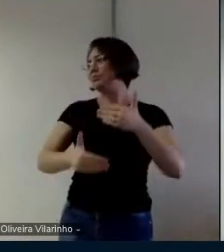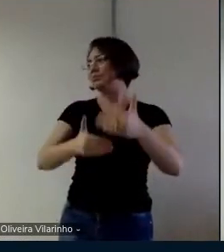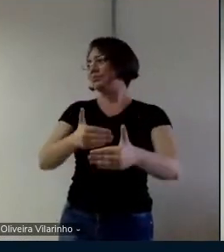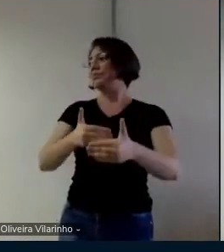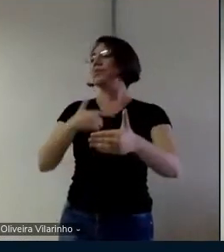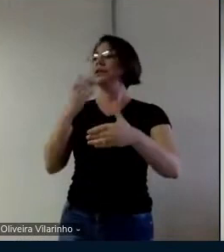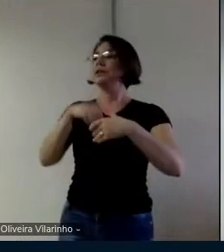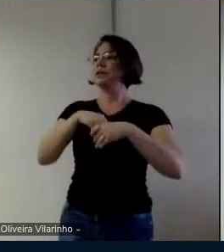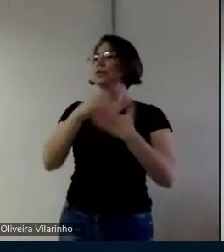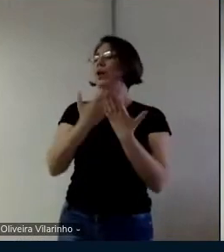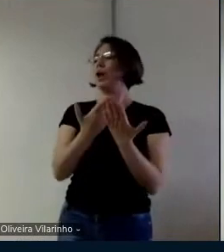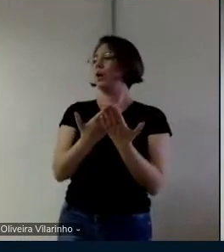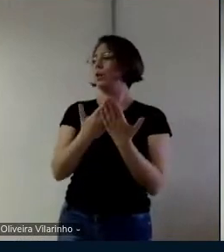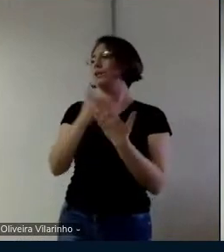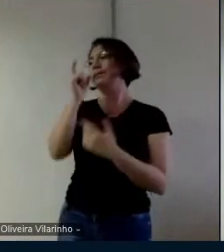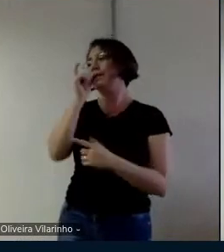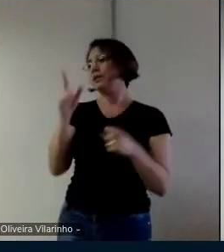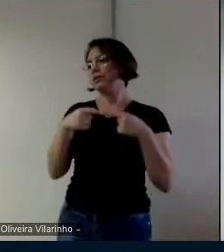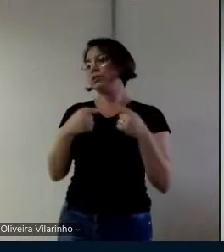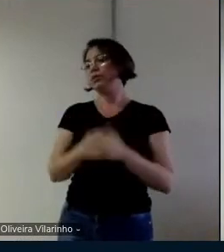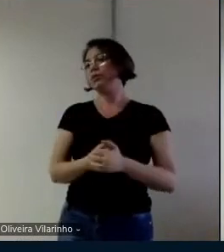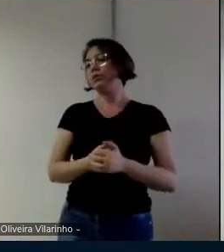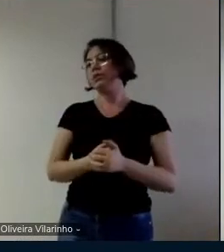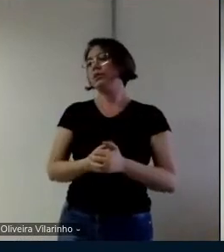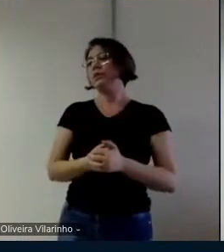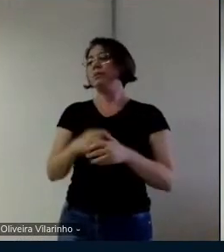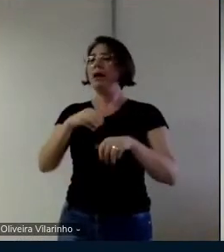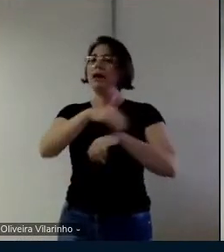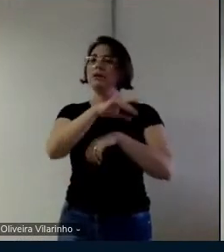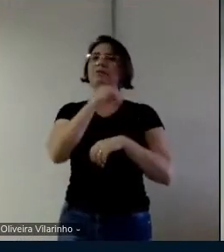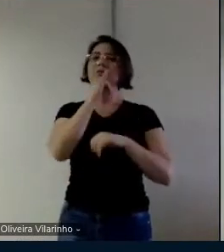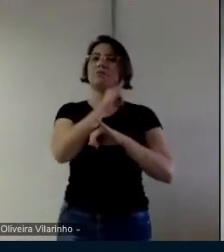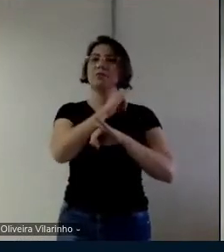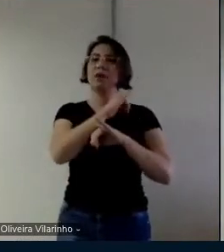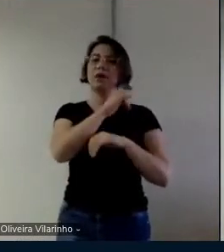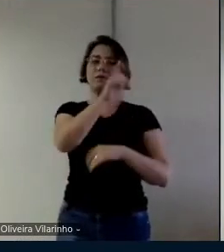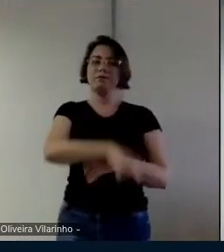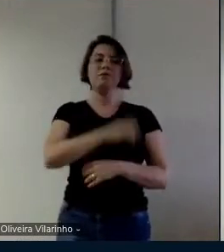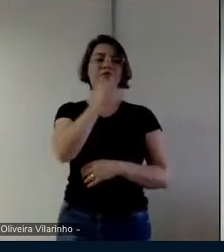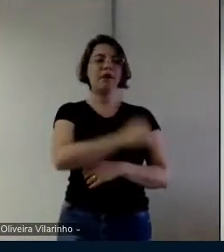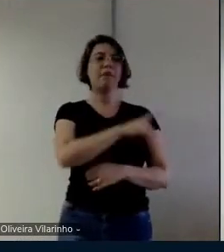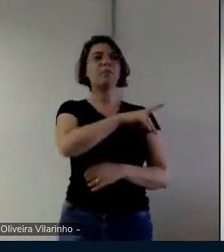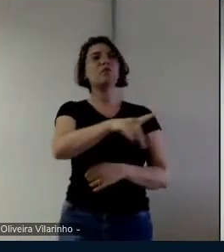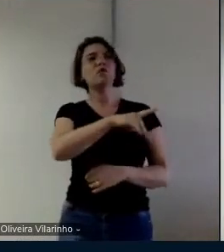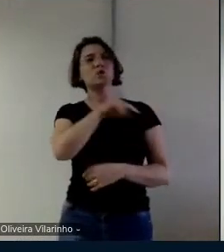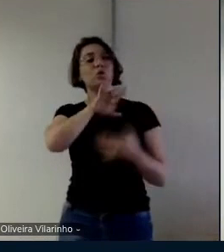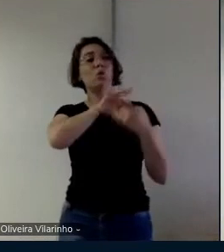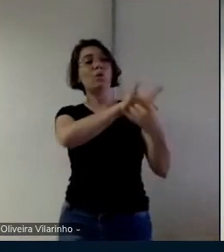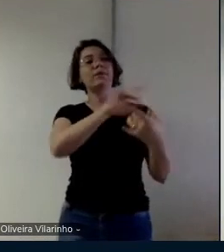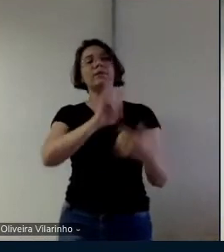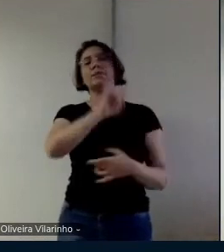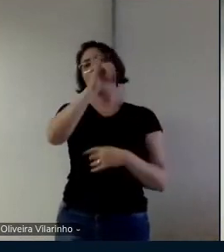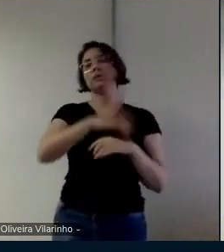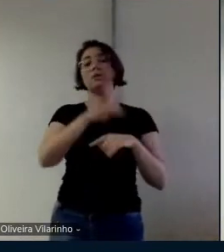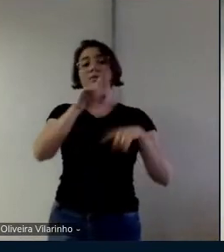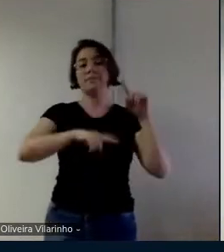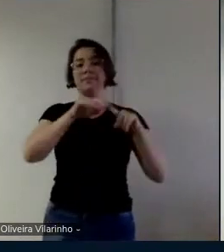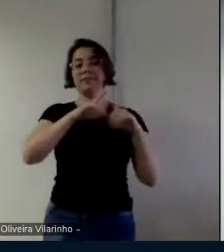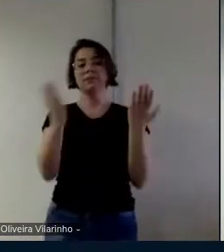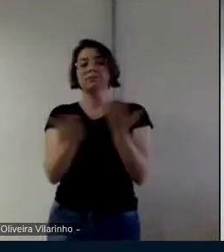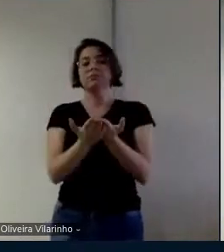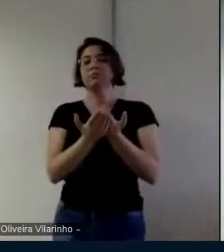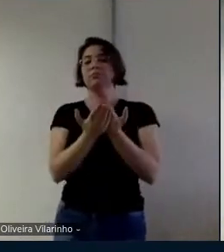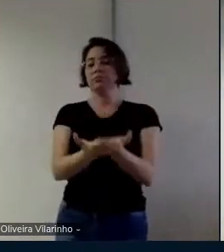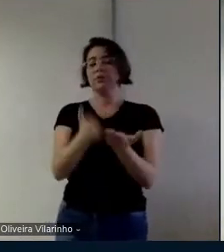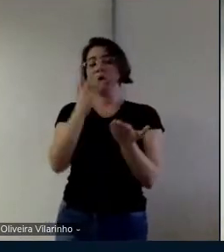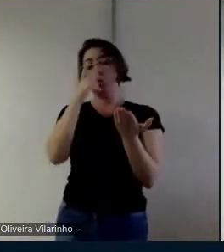especificar pro professor que é necessário ter o contexto né nesse material que você põe anexo aqui